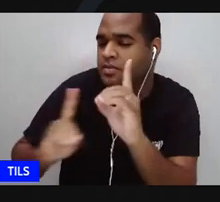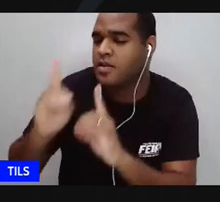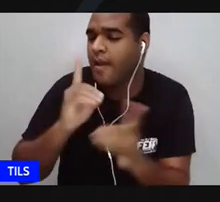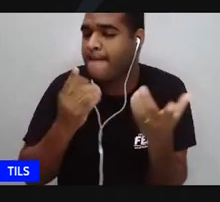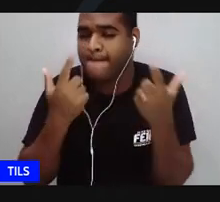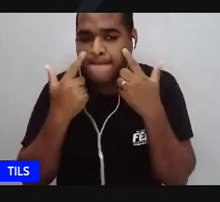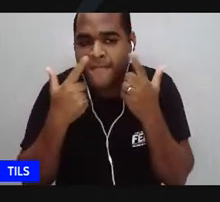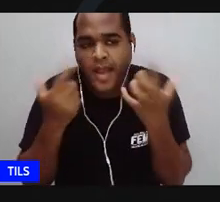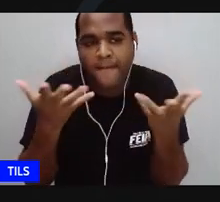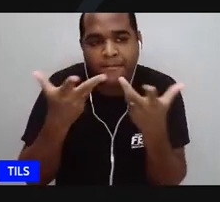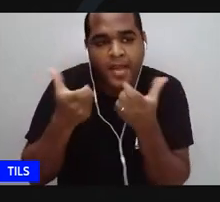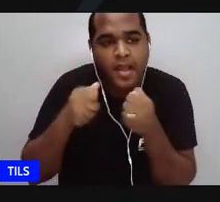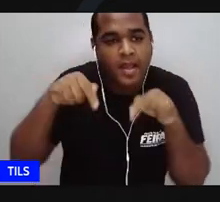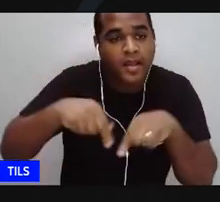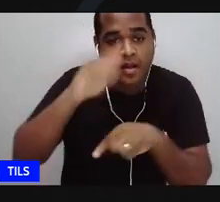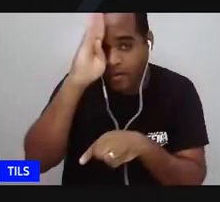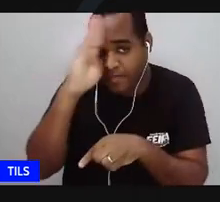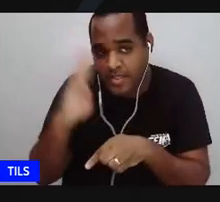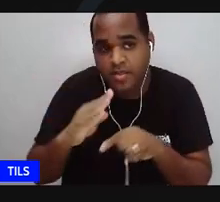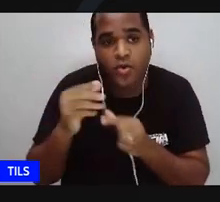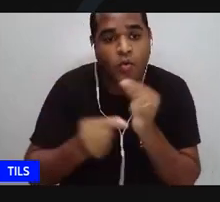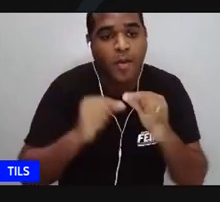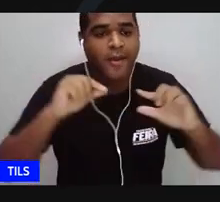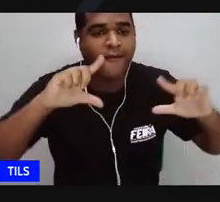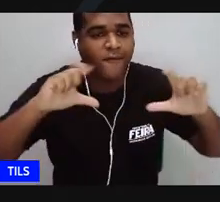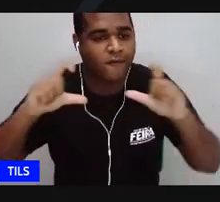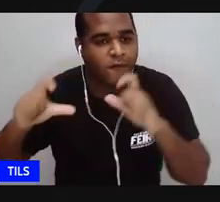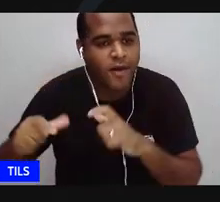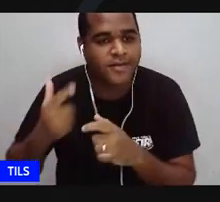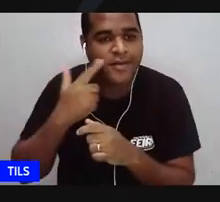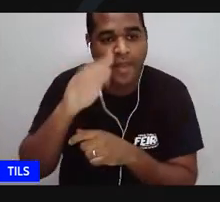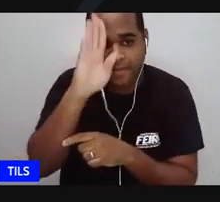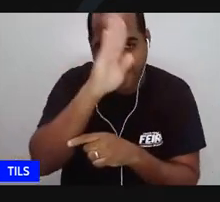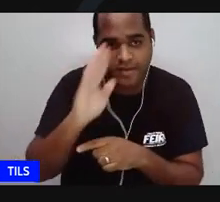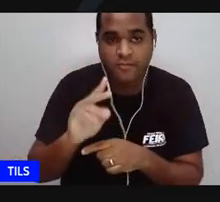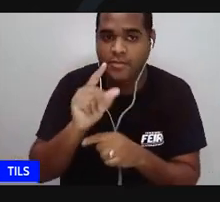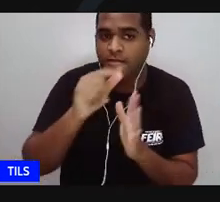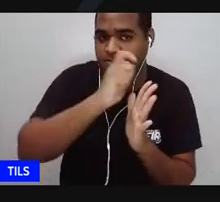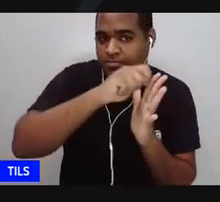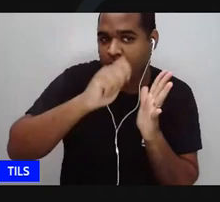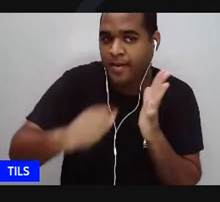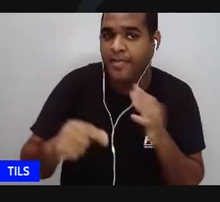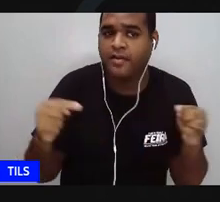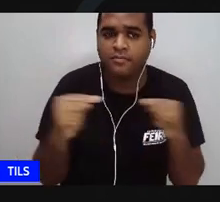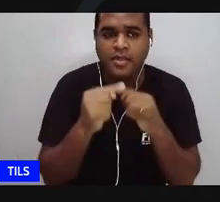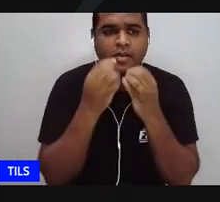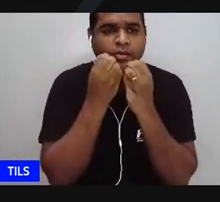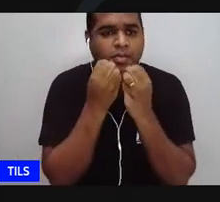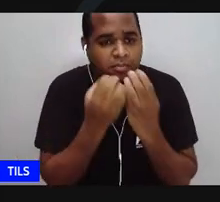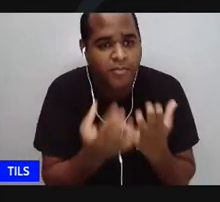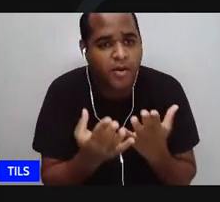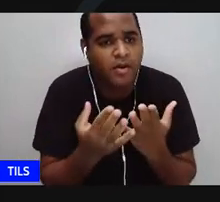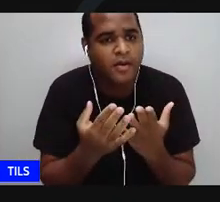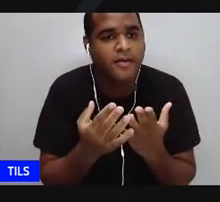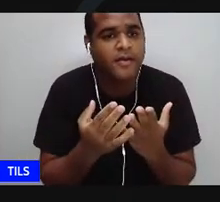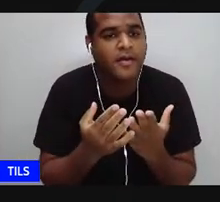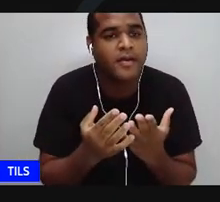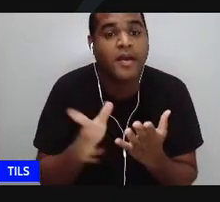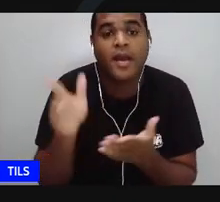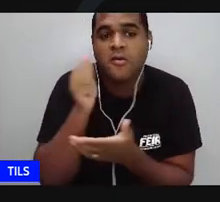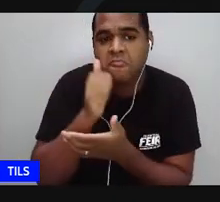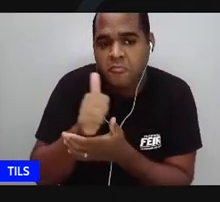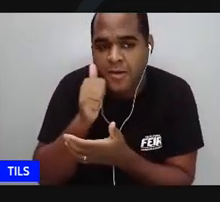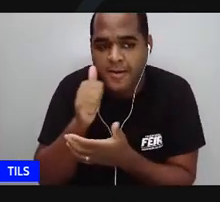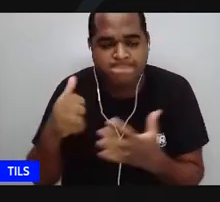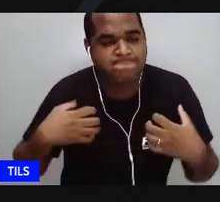de revelar o Brasil, de fotografar o Brasil através da escrita que Carolina se torna